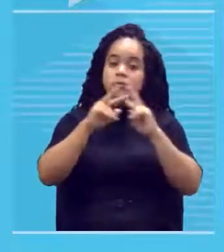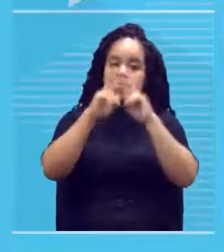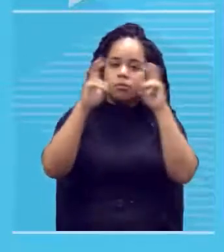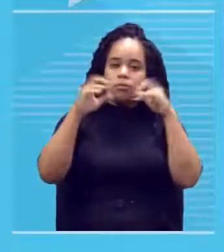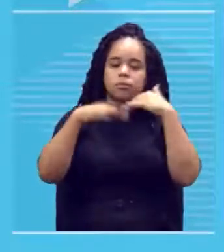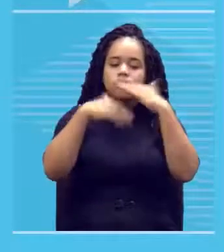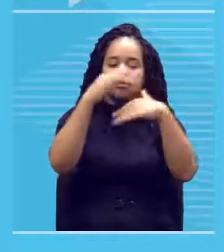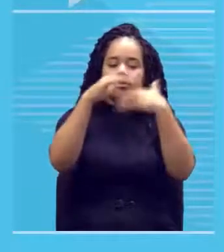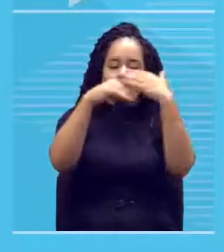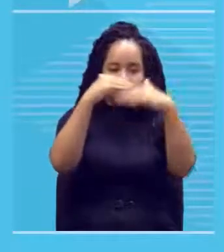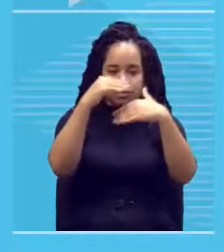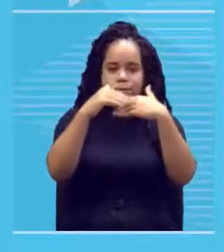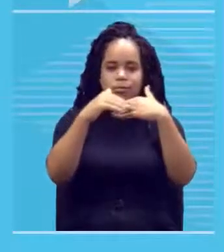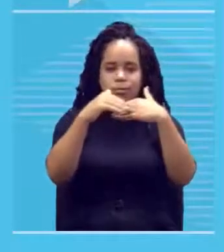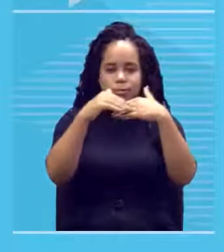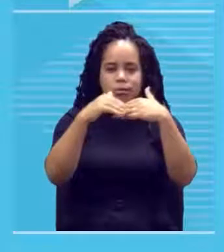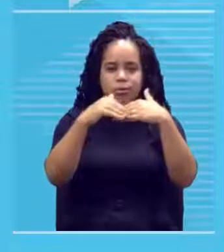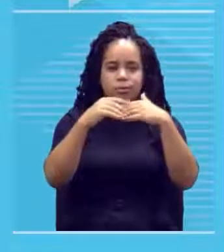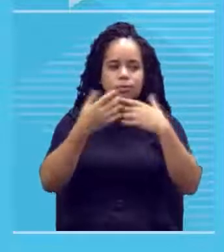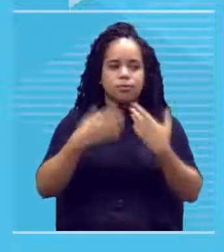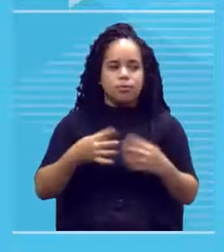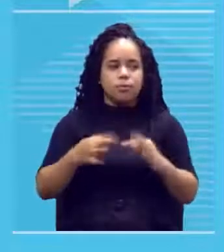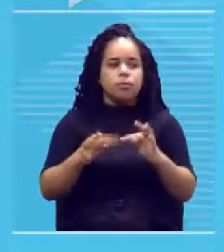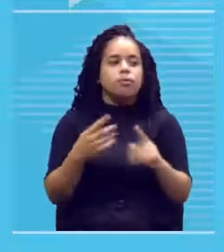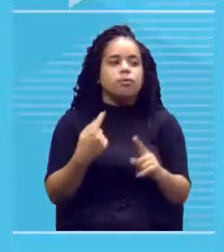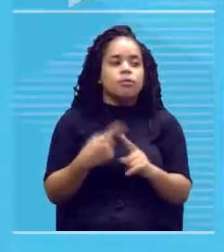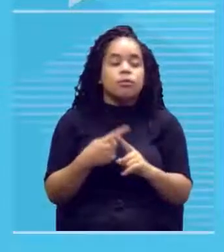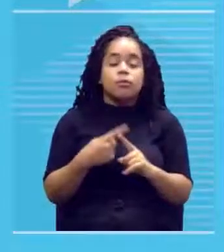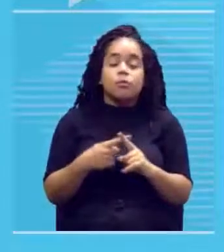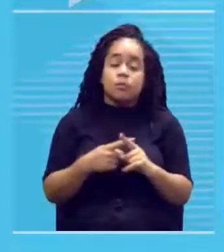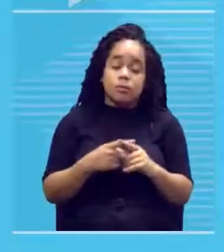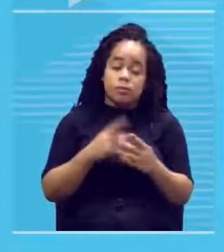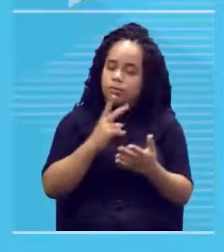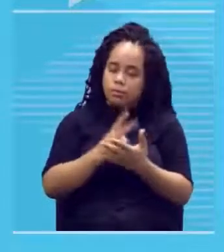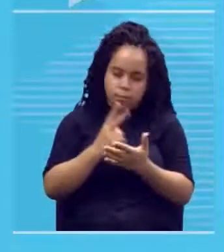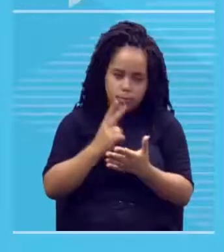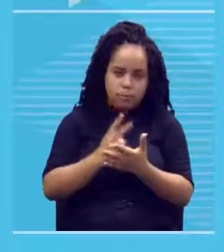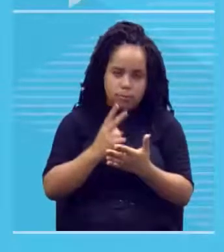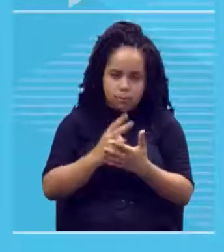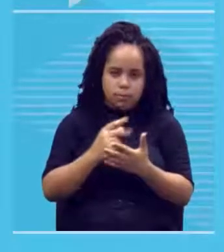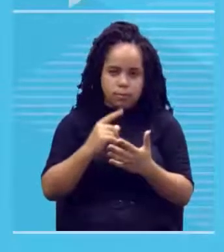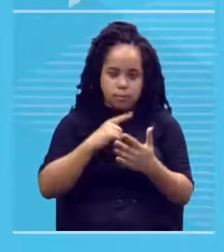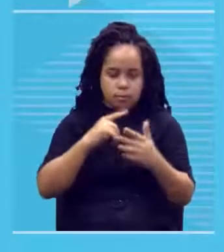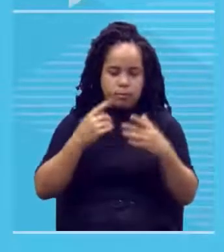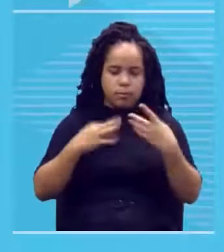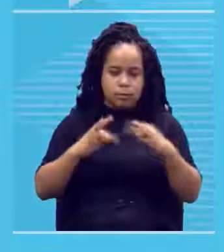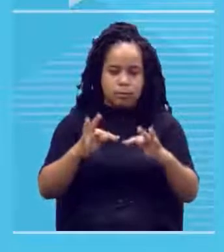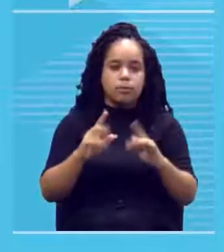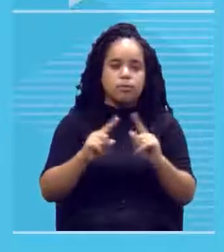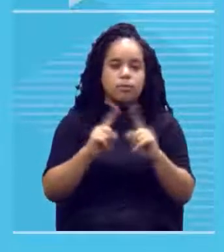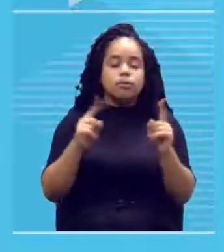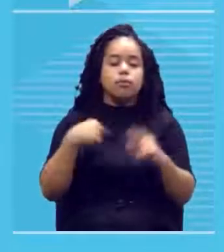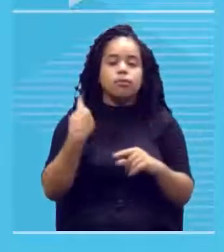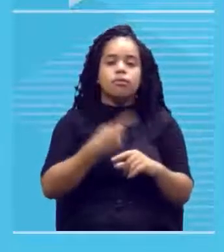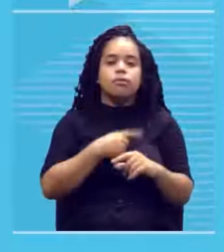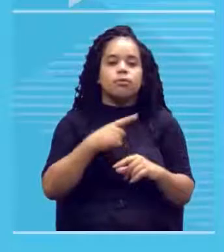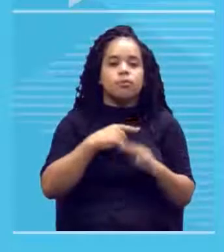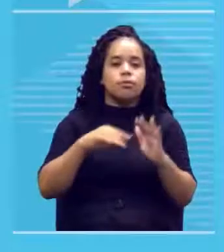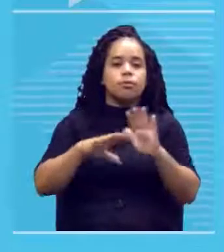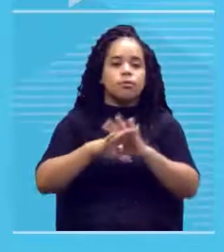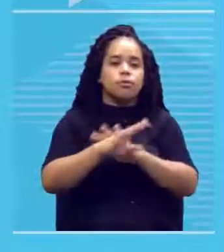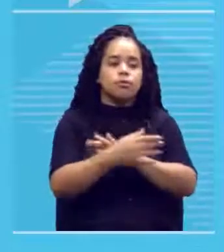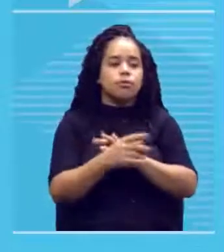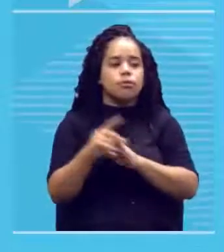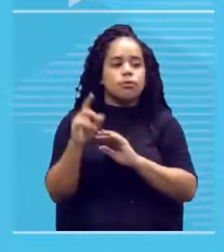evolução da tecnologia, porque a tecnologia sempre existiu. A gente tem a tendência de